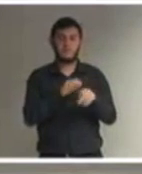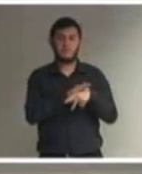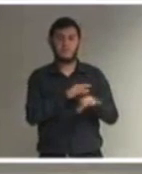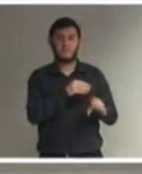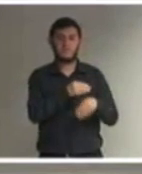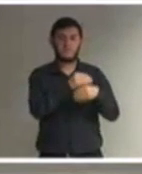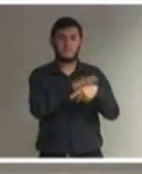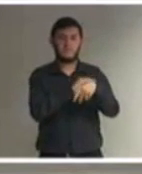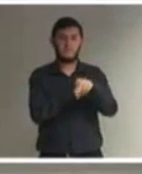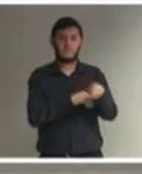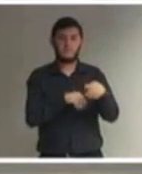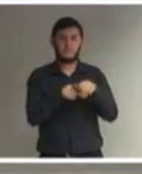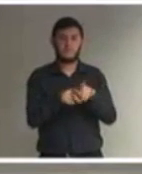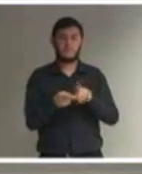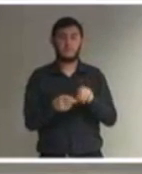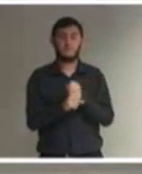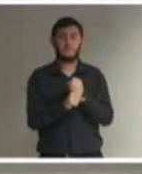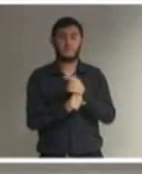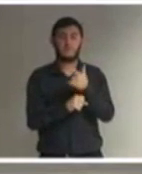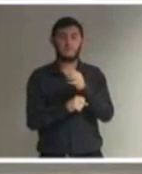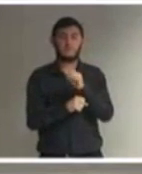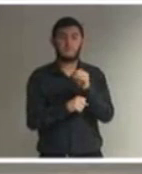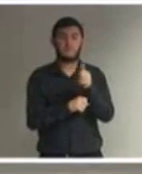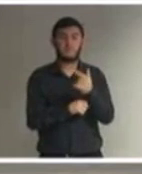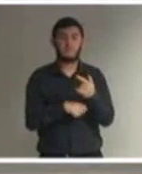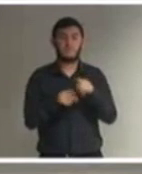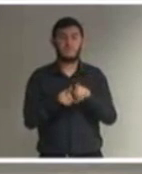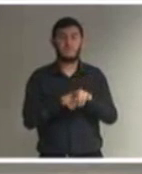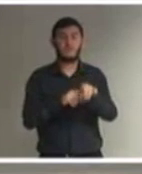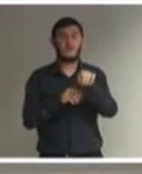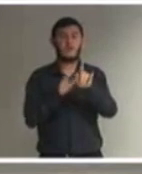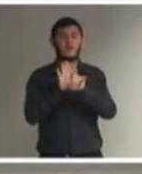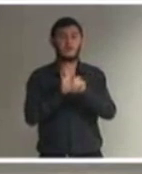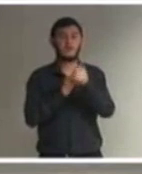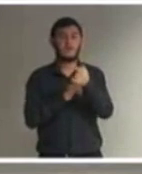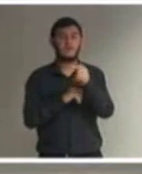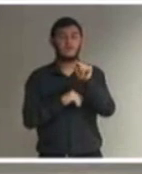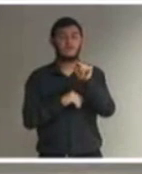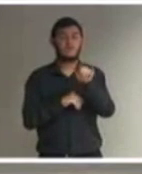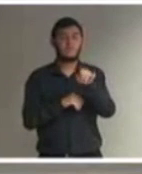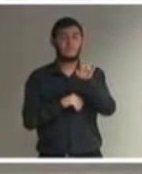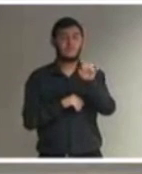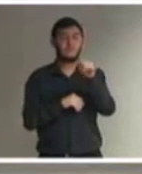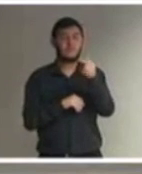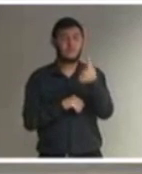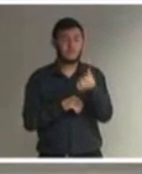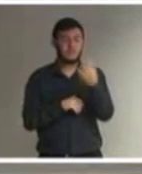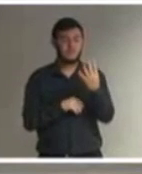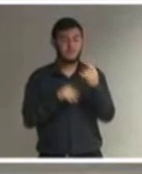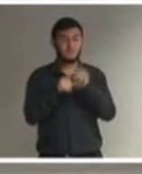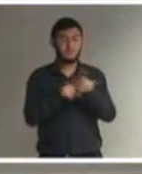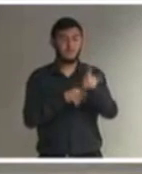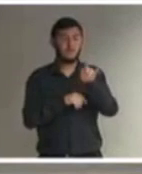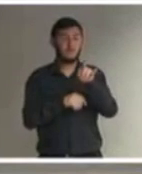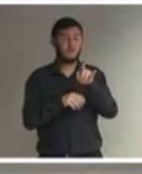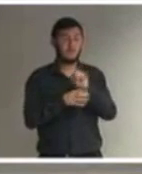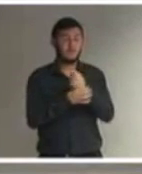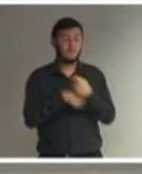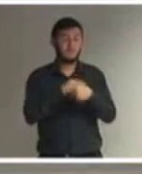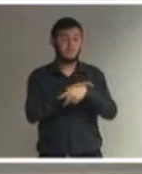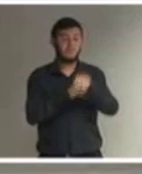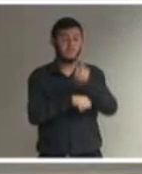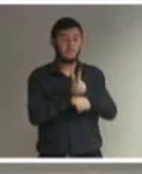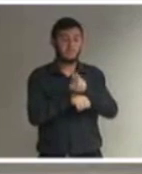2012, a Lei 12.764, que estabelece a proteção aos direitos das pessoas com